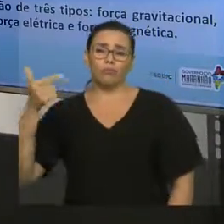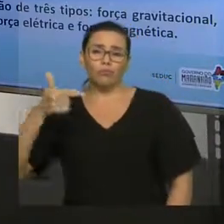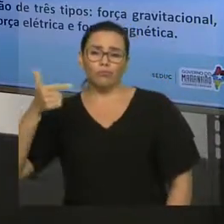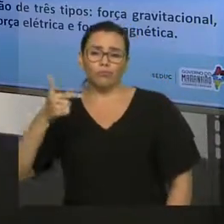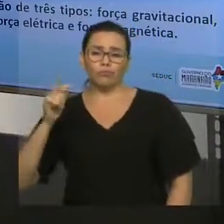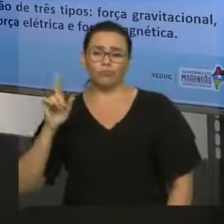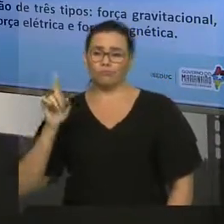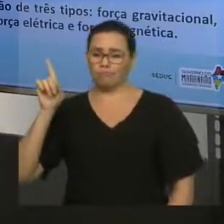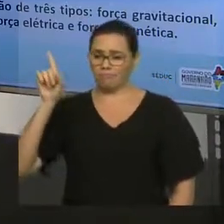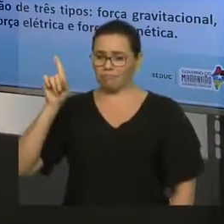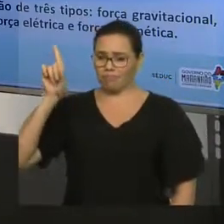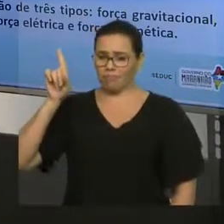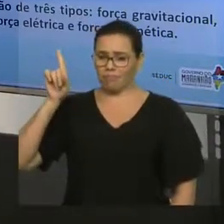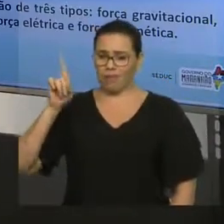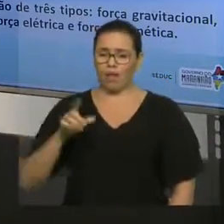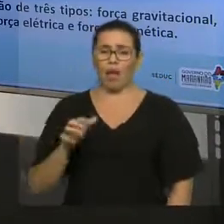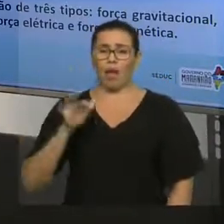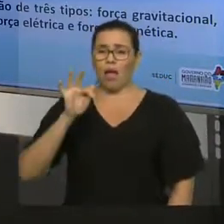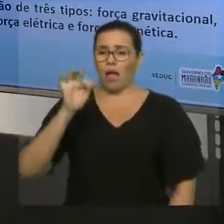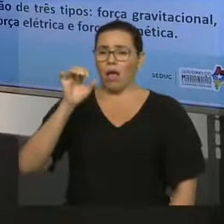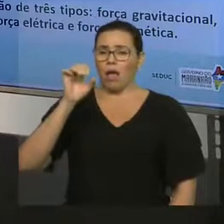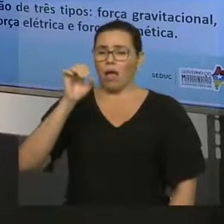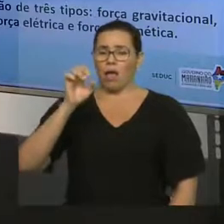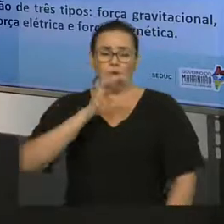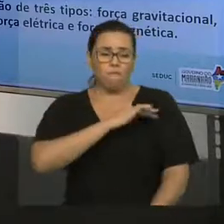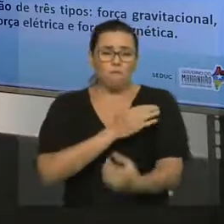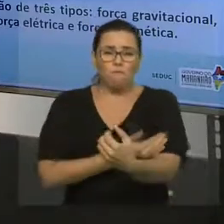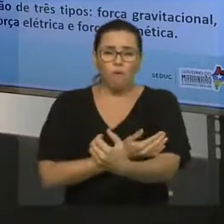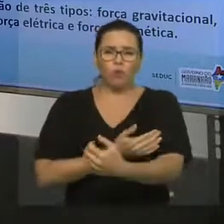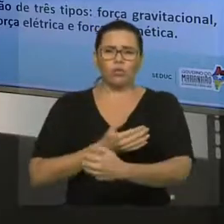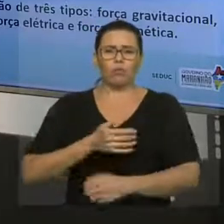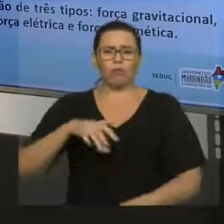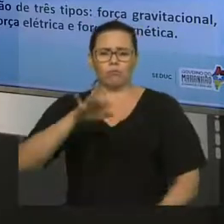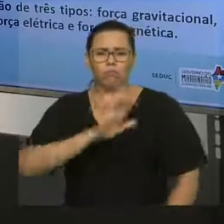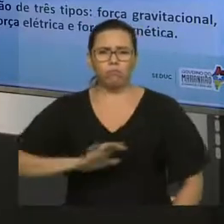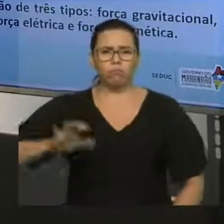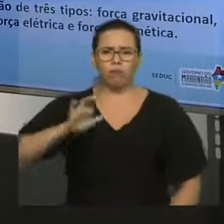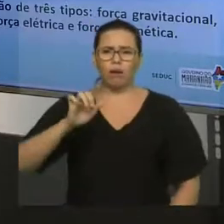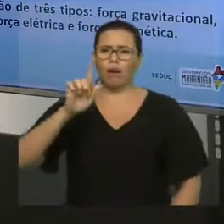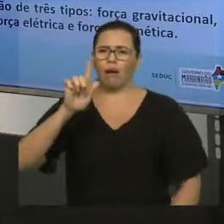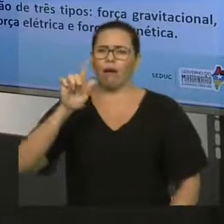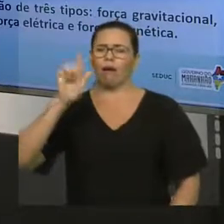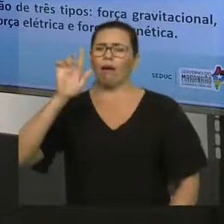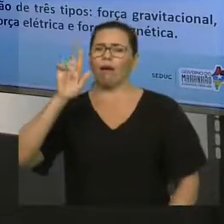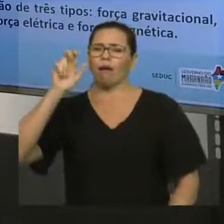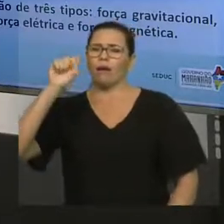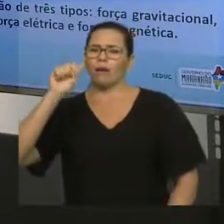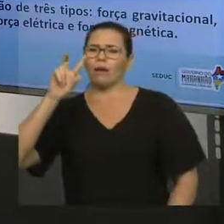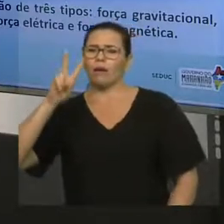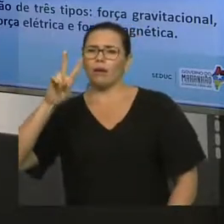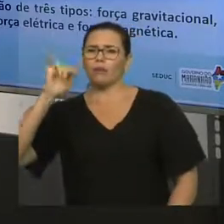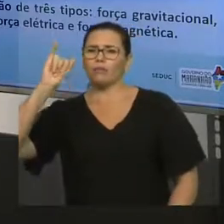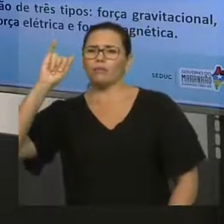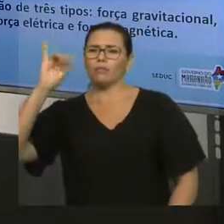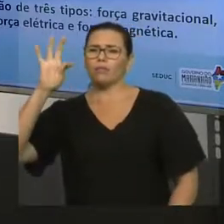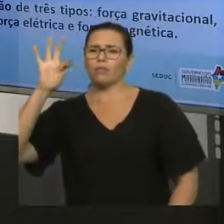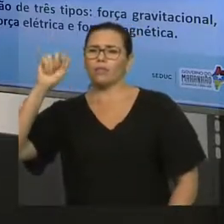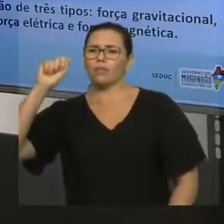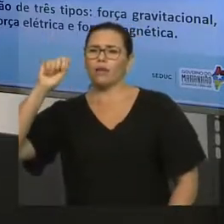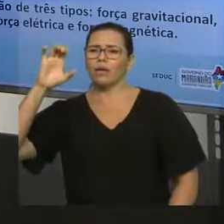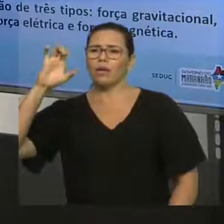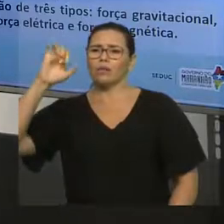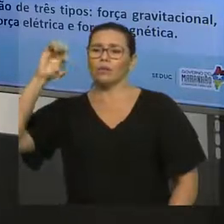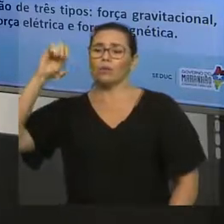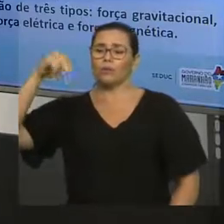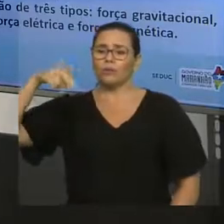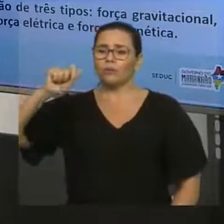elétrico, campo gravitacional, campo magnético. São regiões causadas por perturbações, por uma carga elétrica, por uma